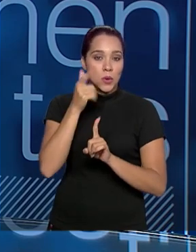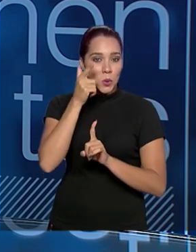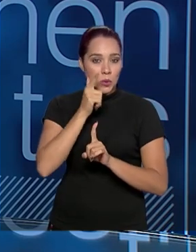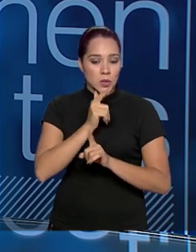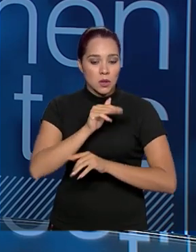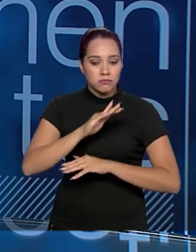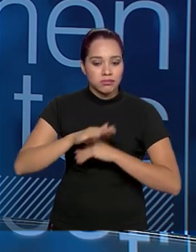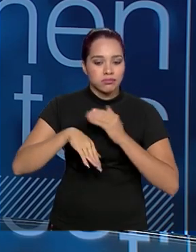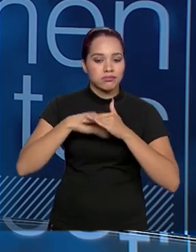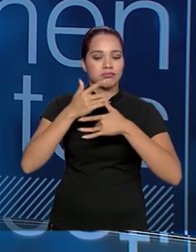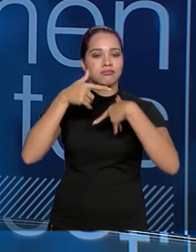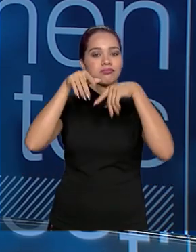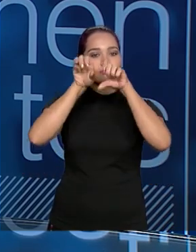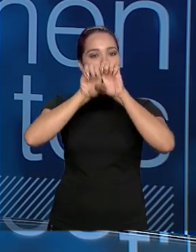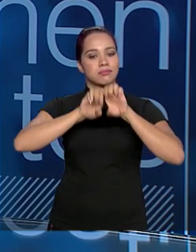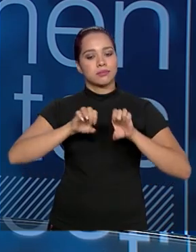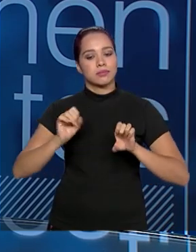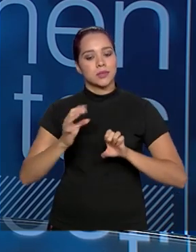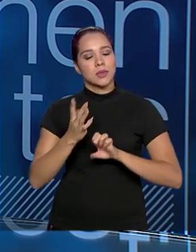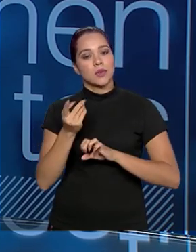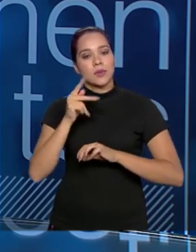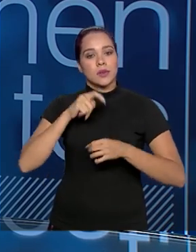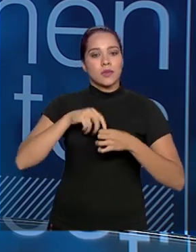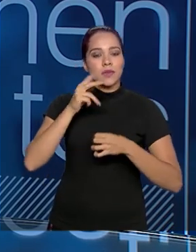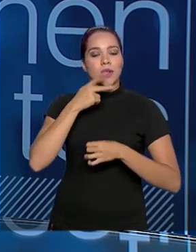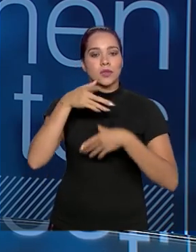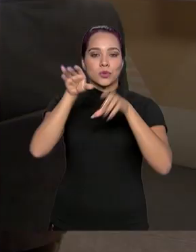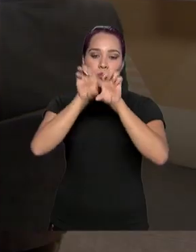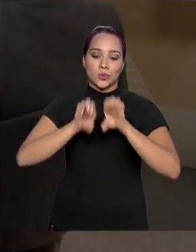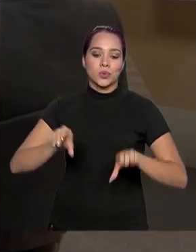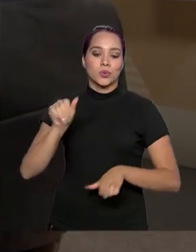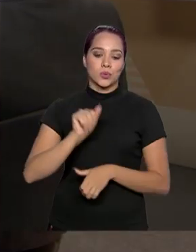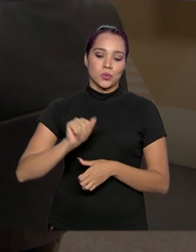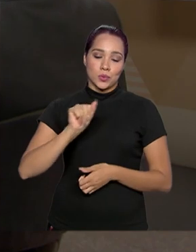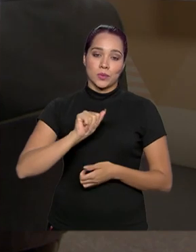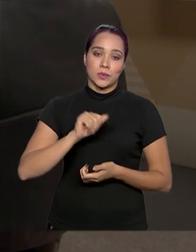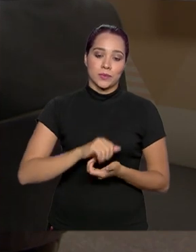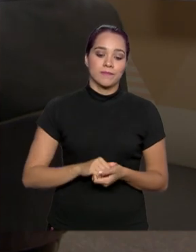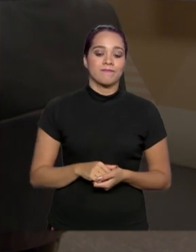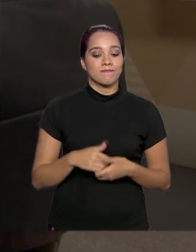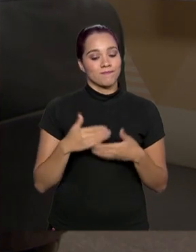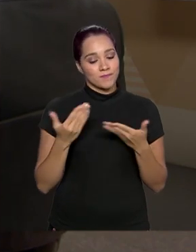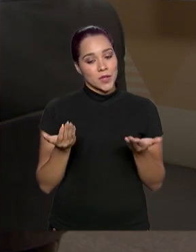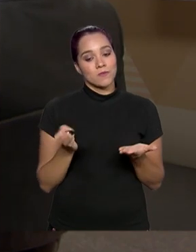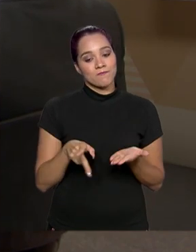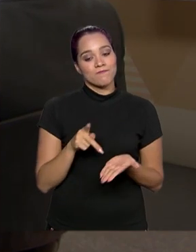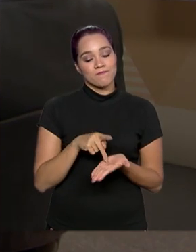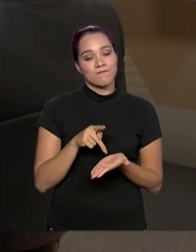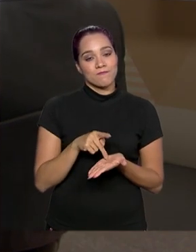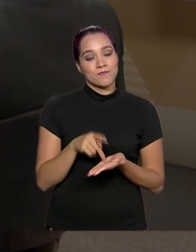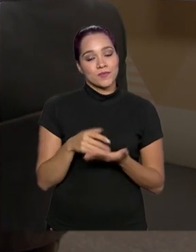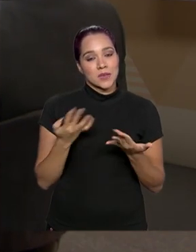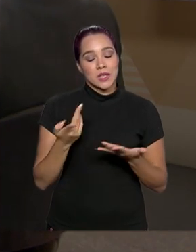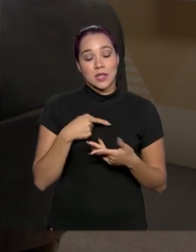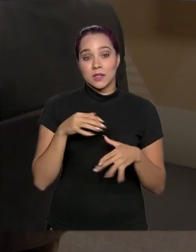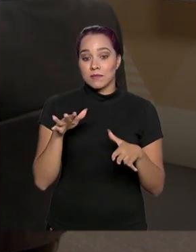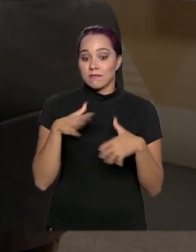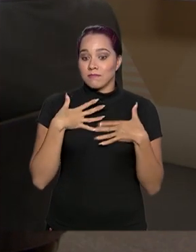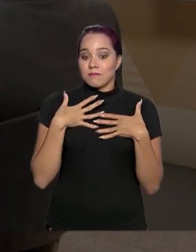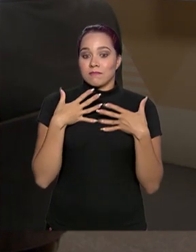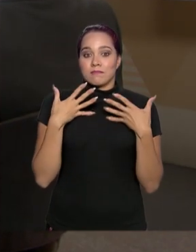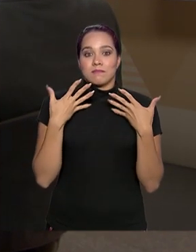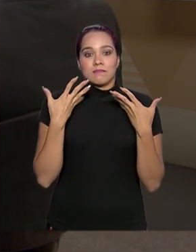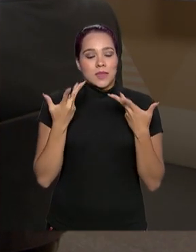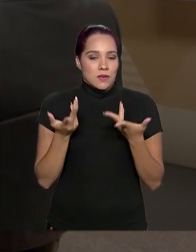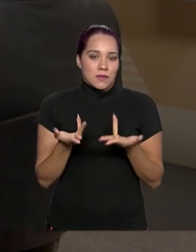reambientar e voltar a falar de reestruturação da agência. Então, realmente, pegou a gente de calça curta,